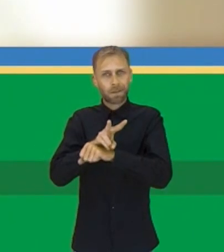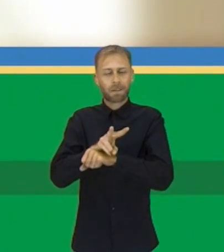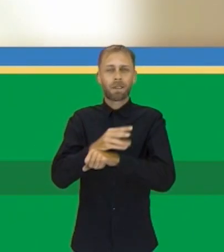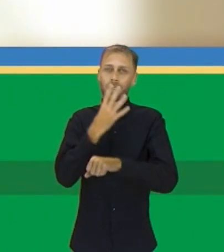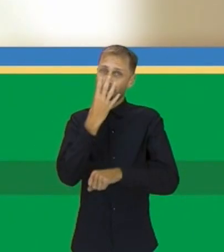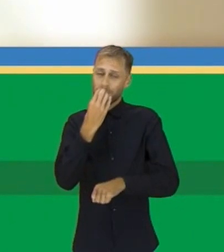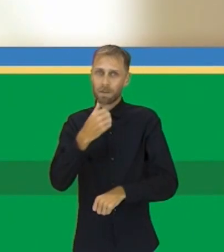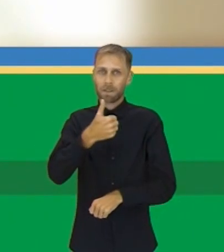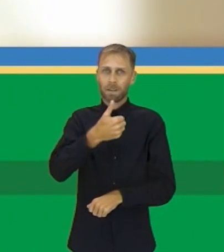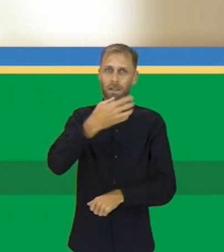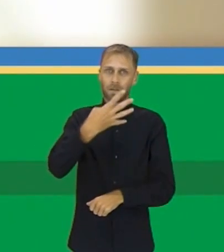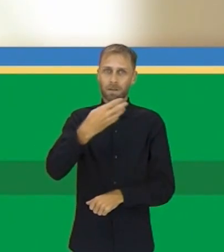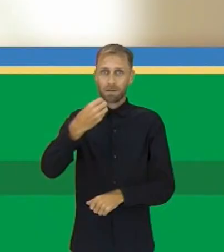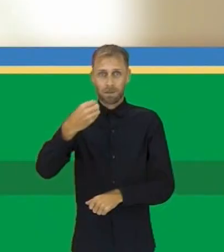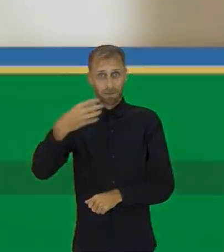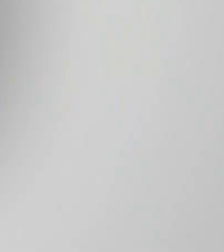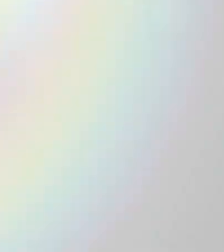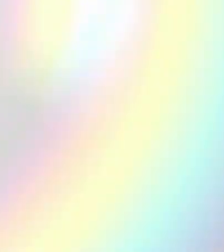Françoise, 14004.